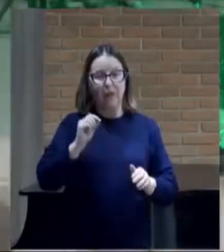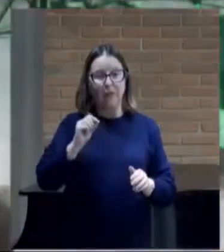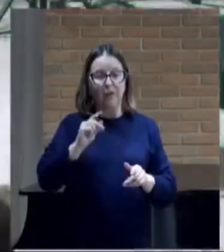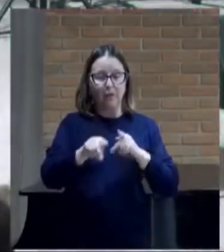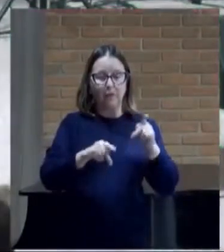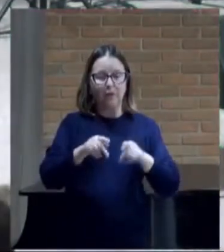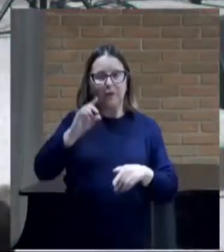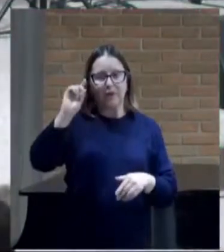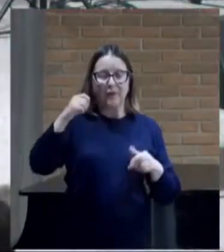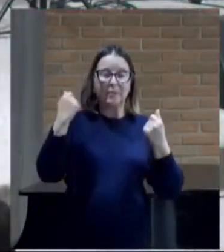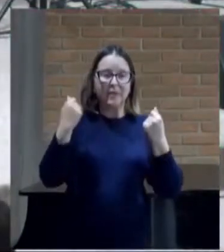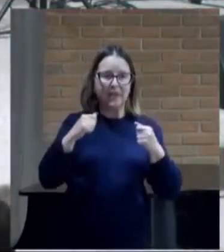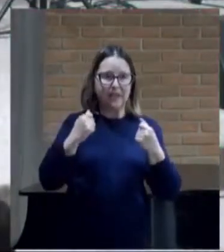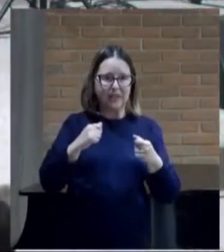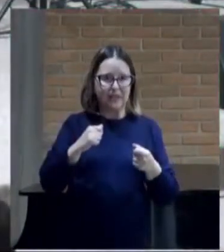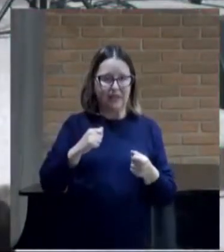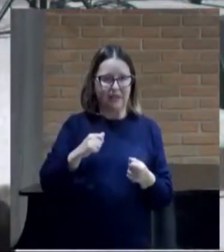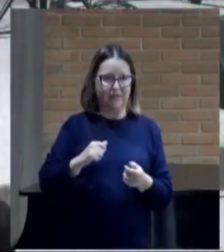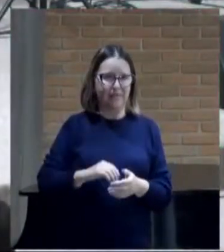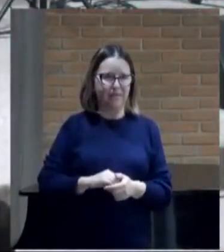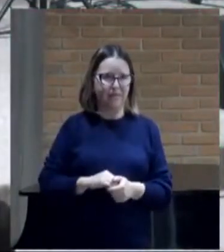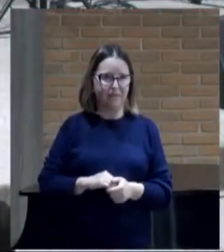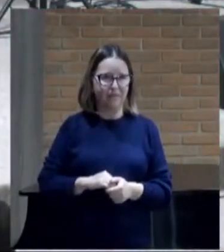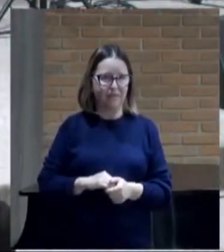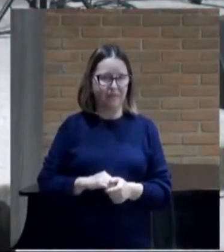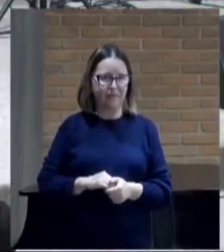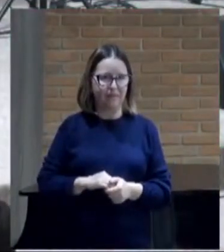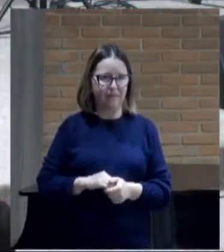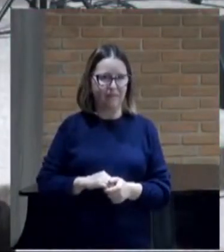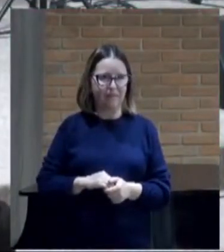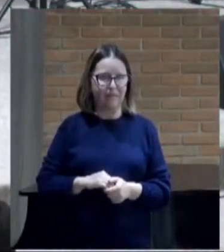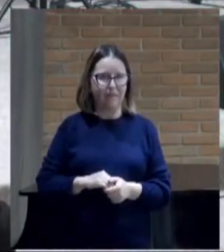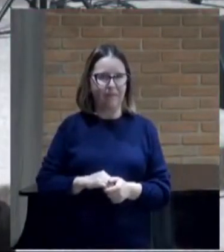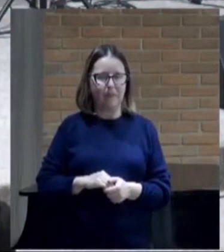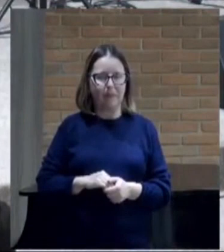Eu volto A isso aqui Daqui 15 dias